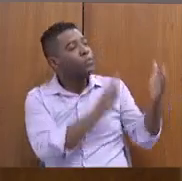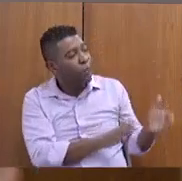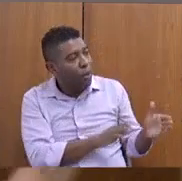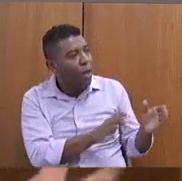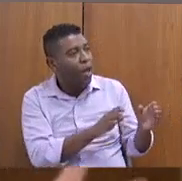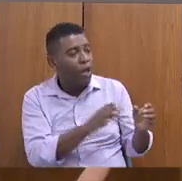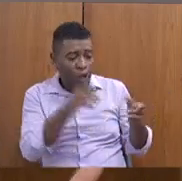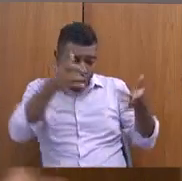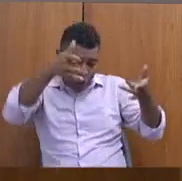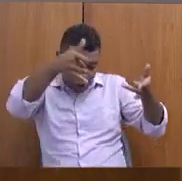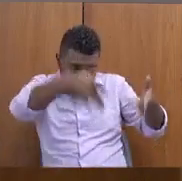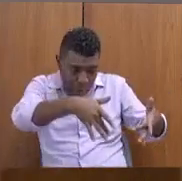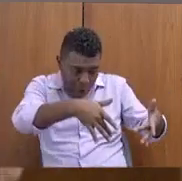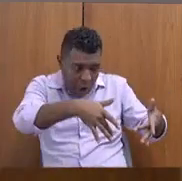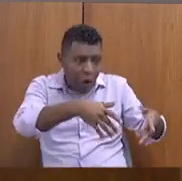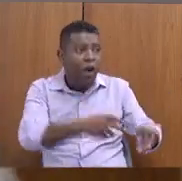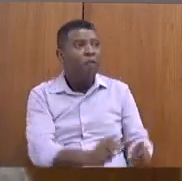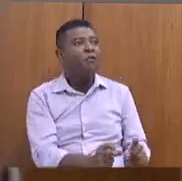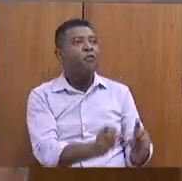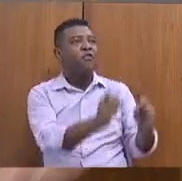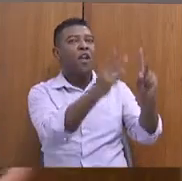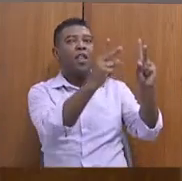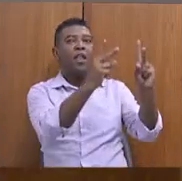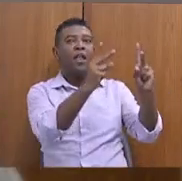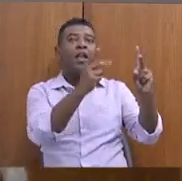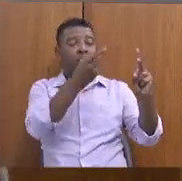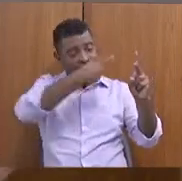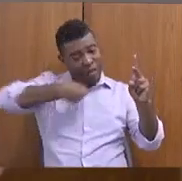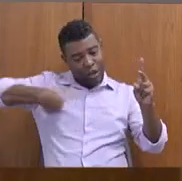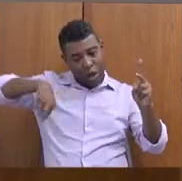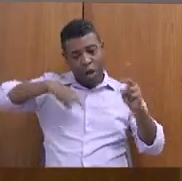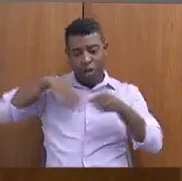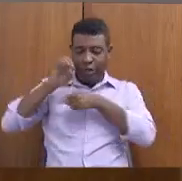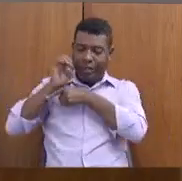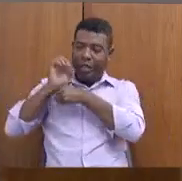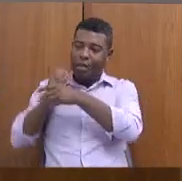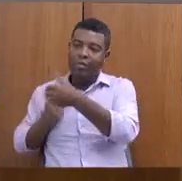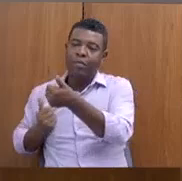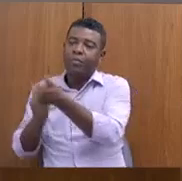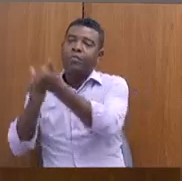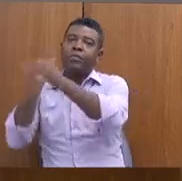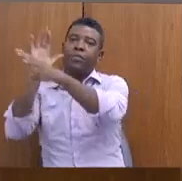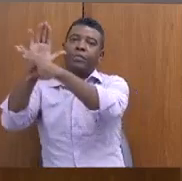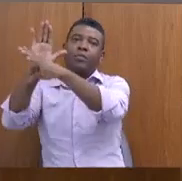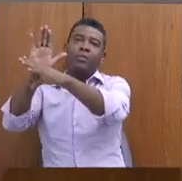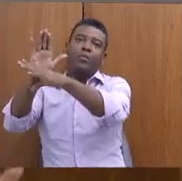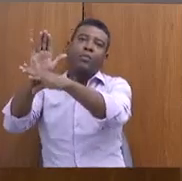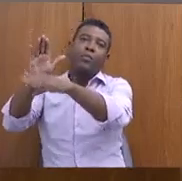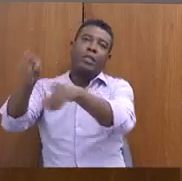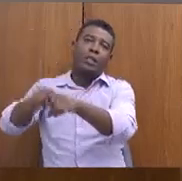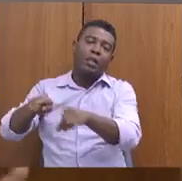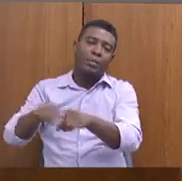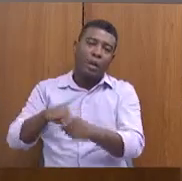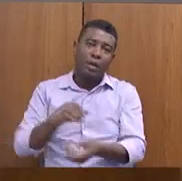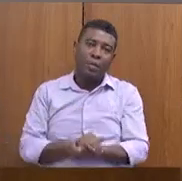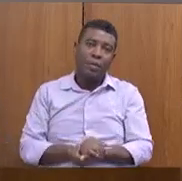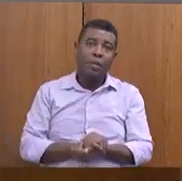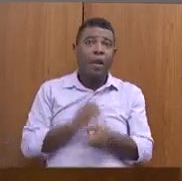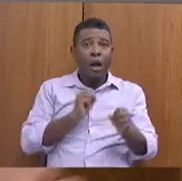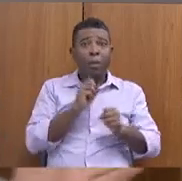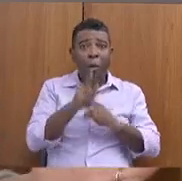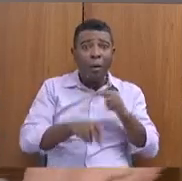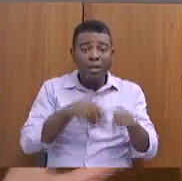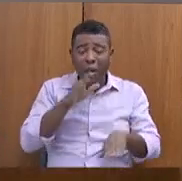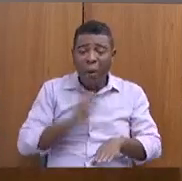destaque maior sobre isso, porque a gente fala Percursos Gerais e municípios de DHB mas nesse município e a população mais vulnerável nesse